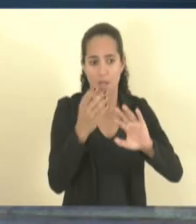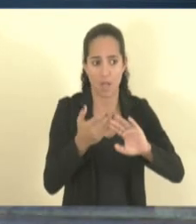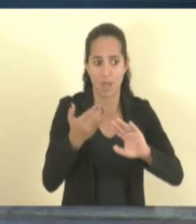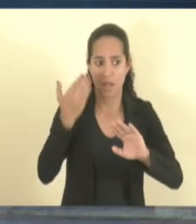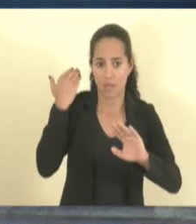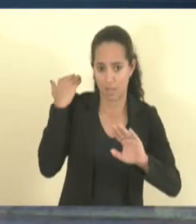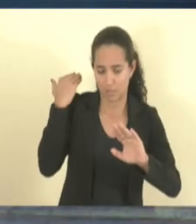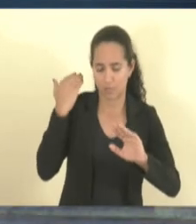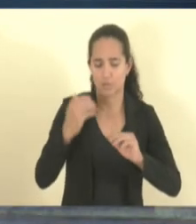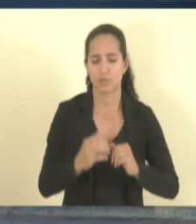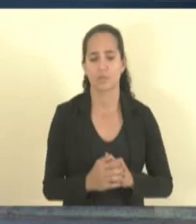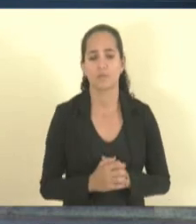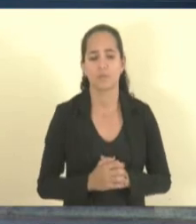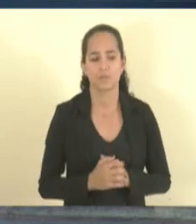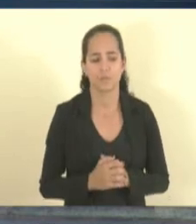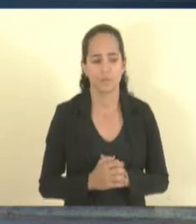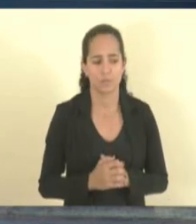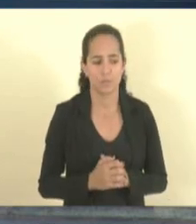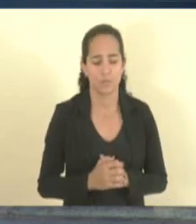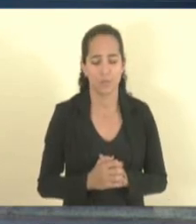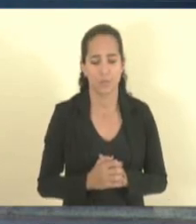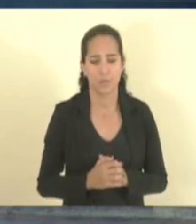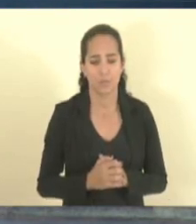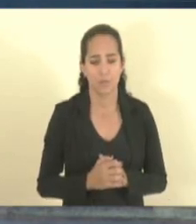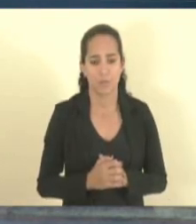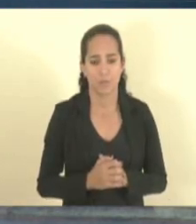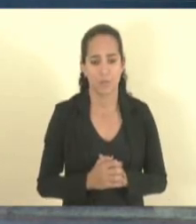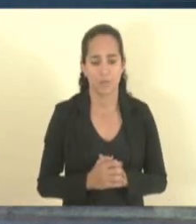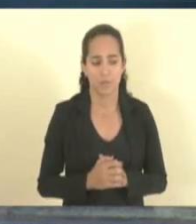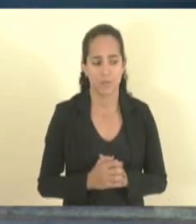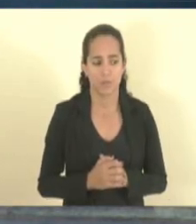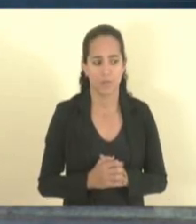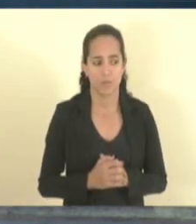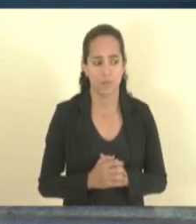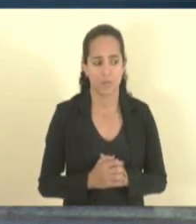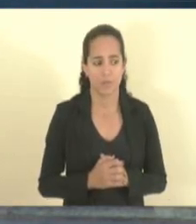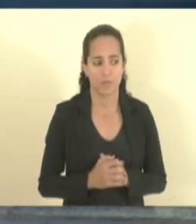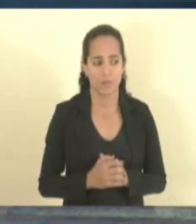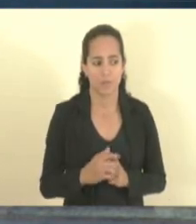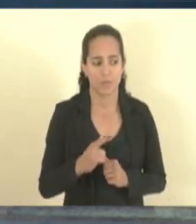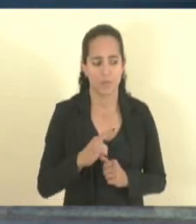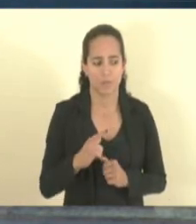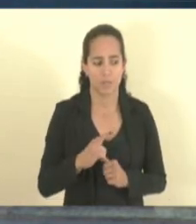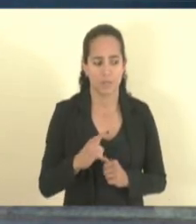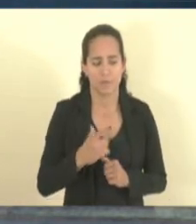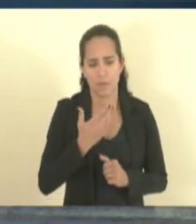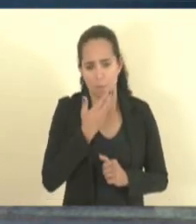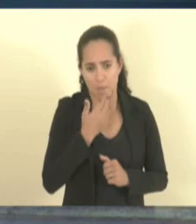Com isso, houve um melhor